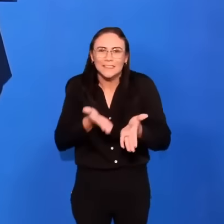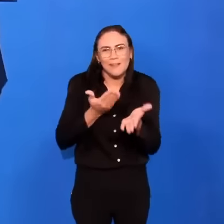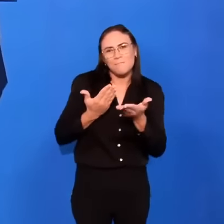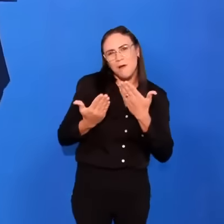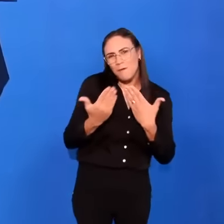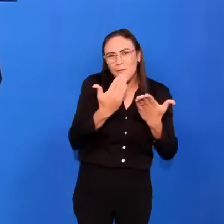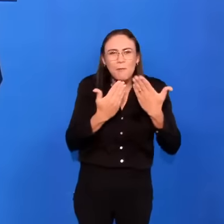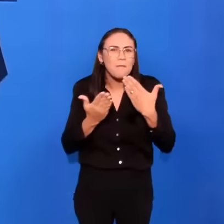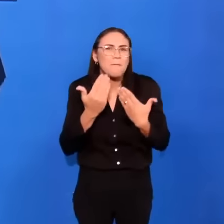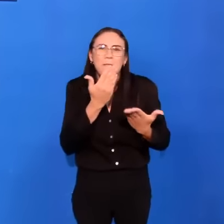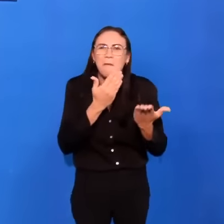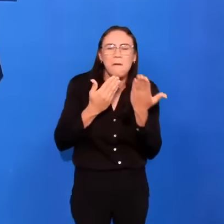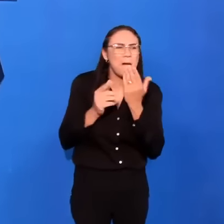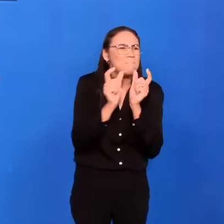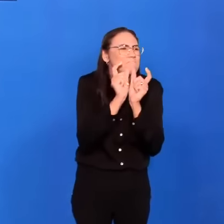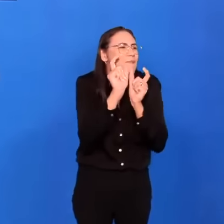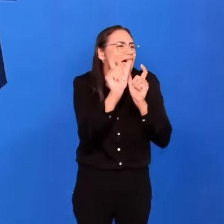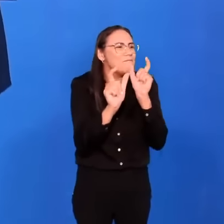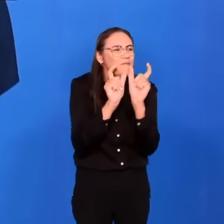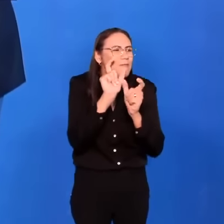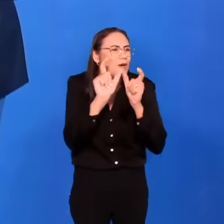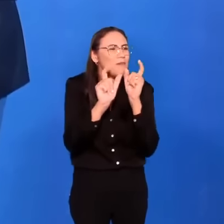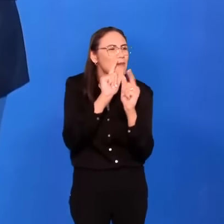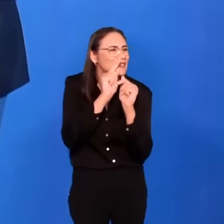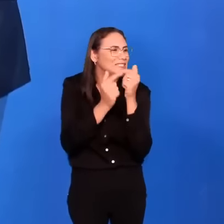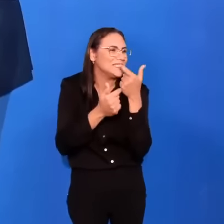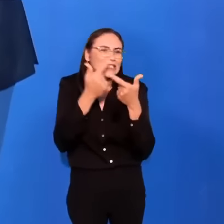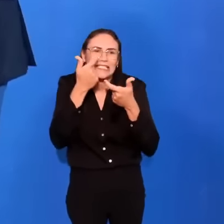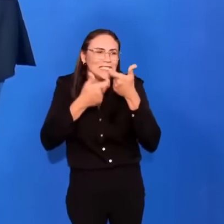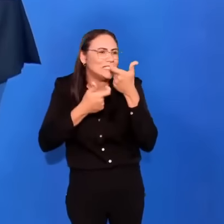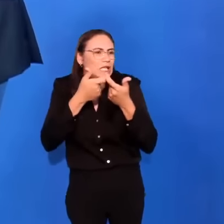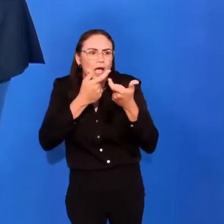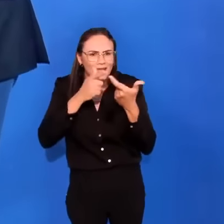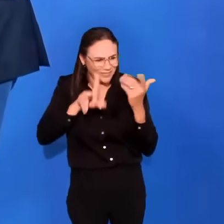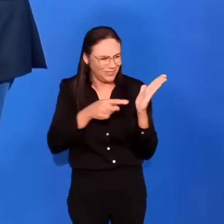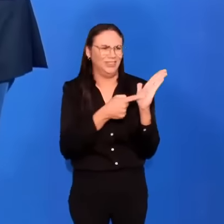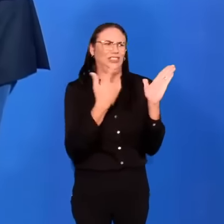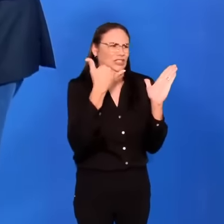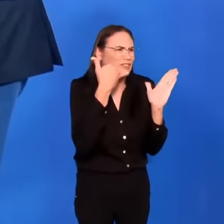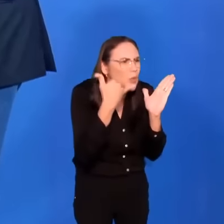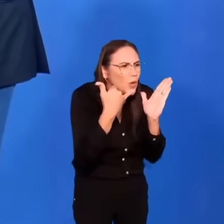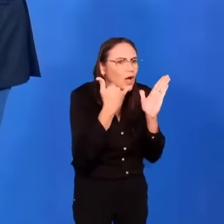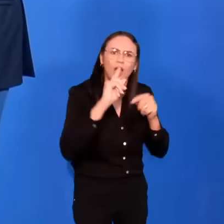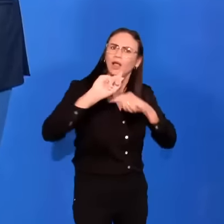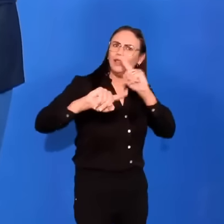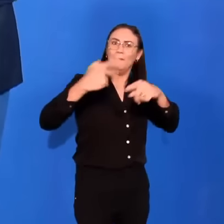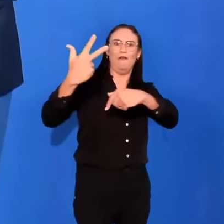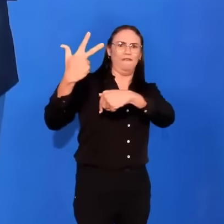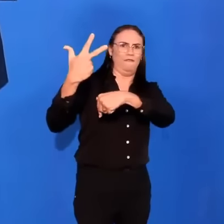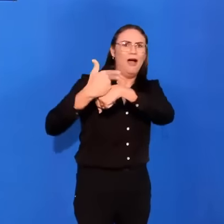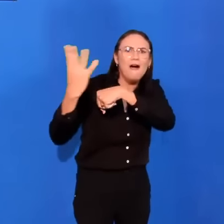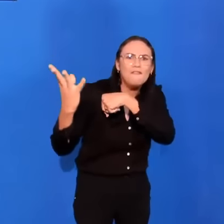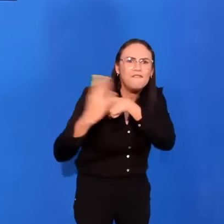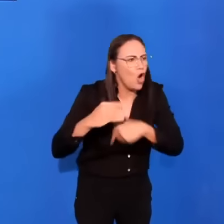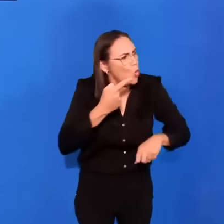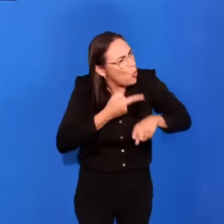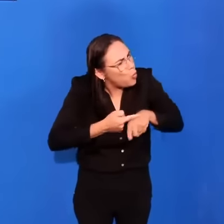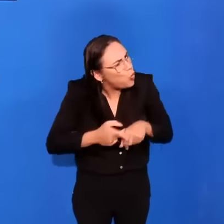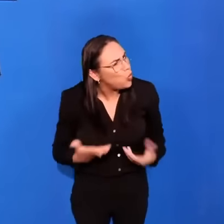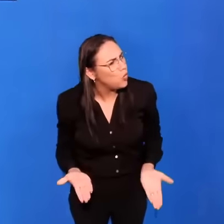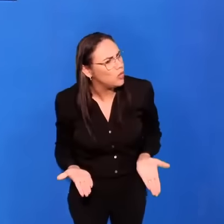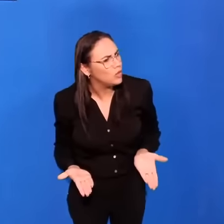conversas de baixo calão, no celular, e depois tiram fotos, nuas,